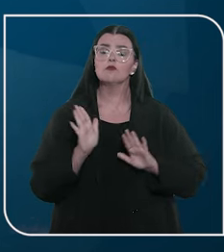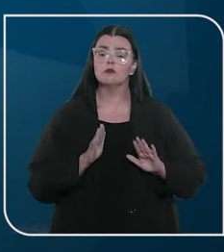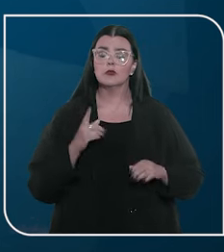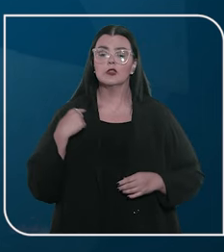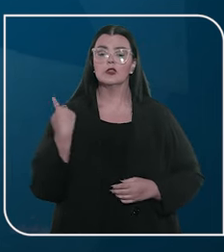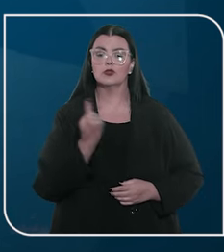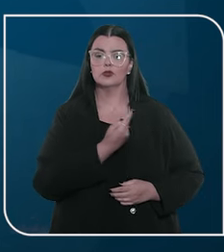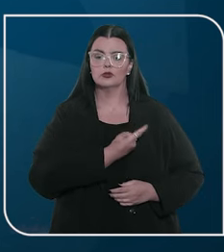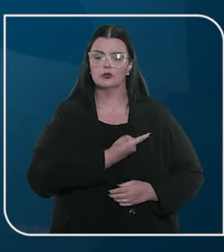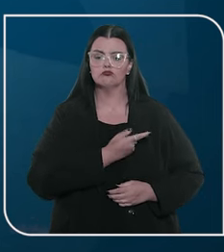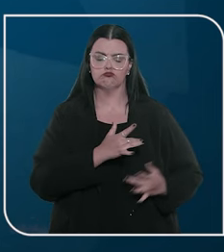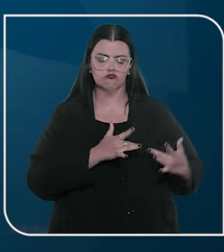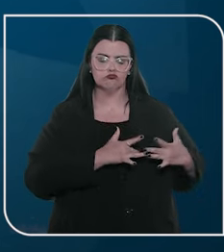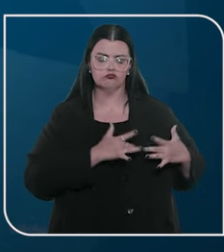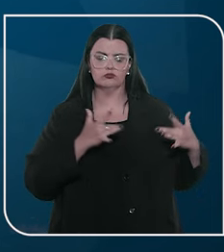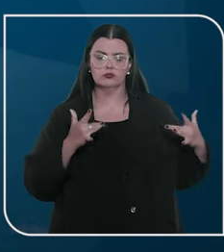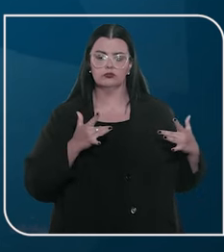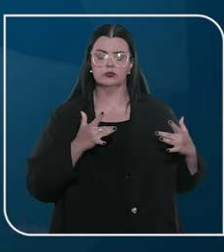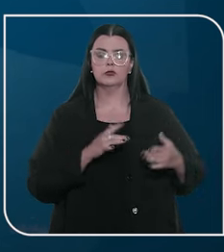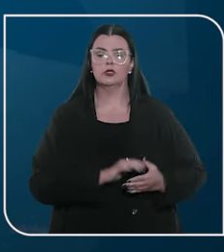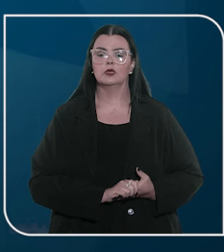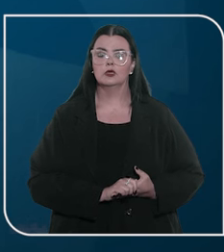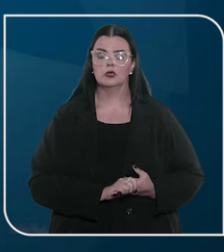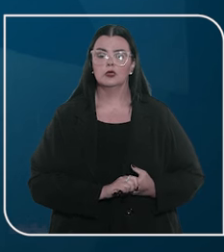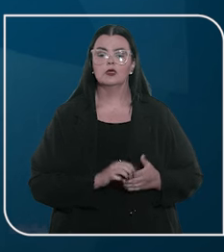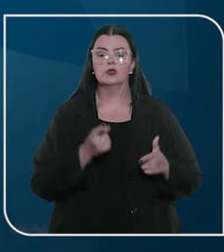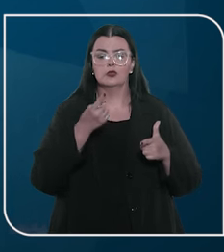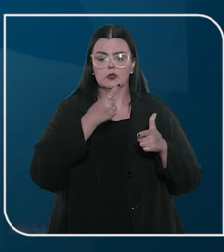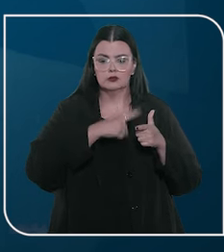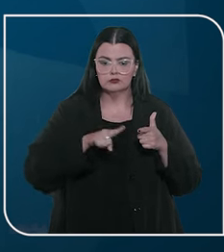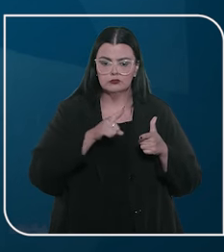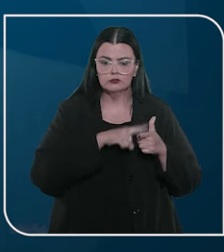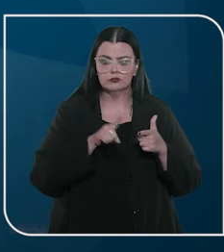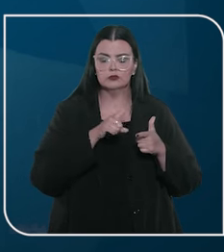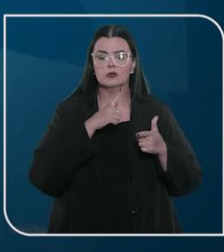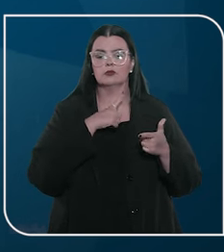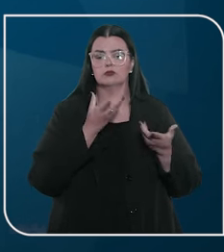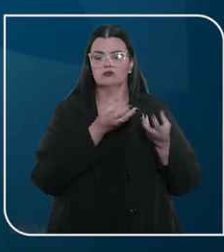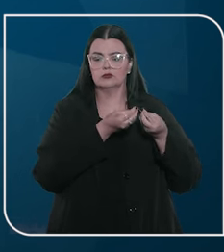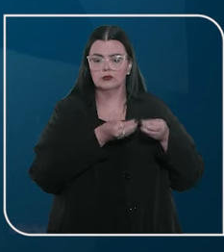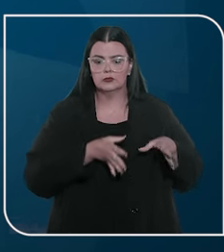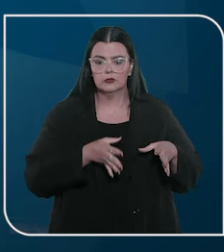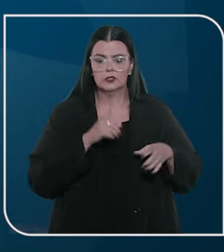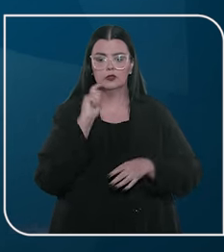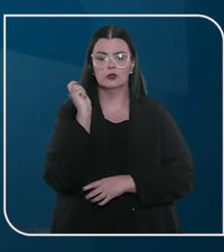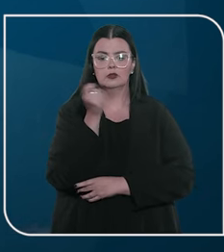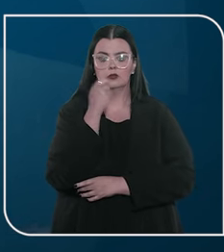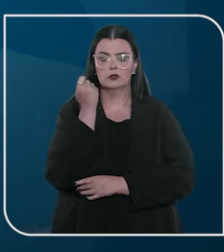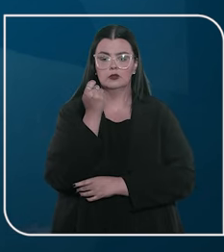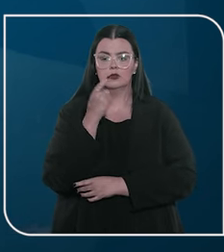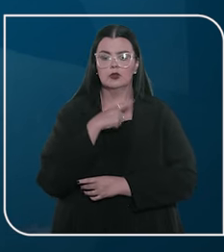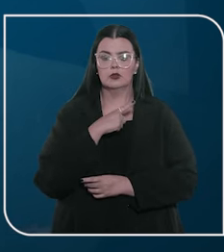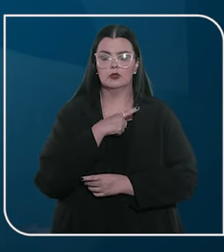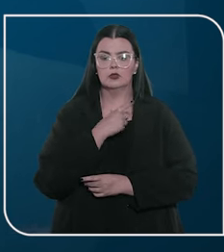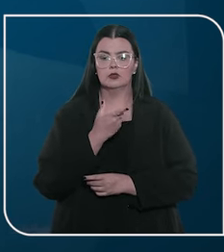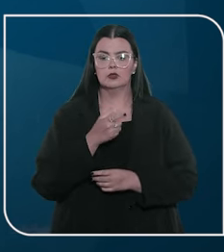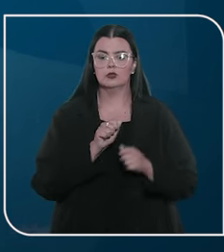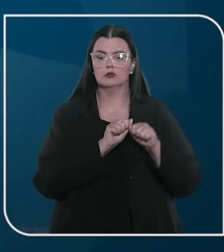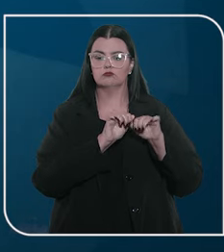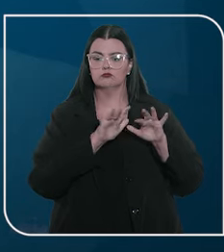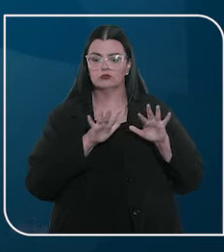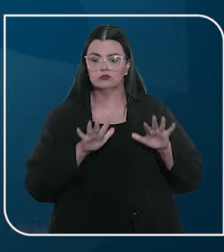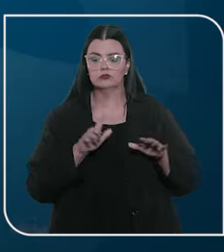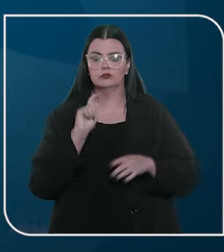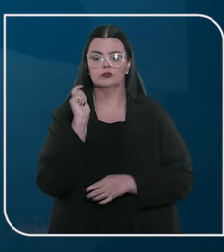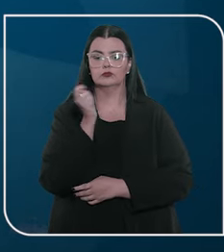estamos muito solidários com a situação de calamidade que ocorre no Rio Grande do Sul, que devasta o E